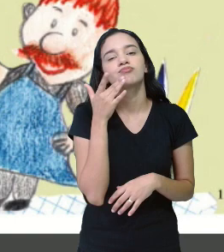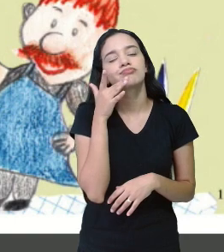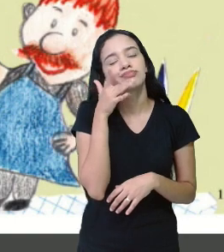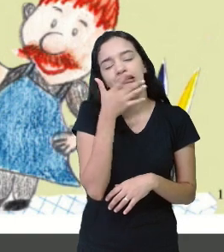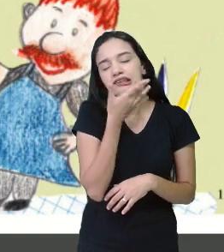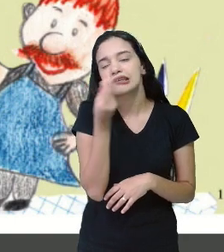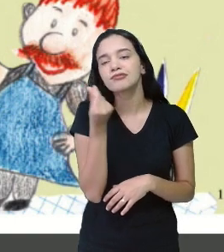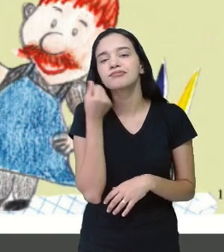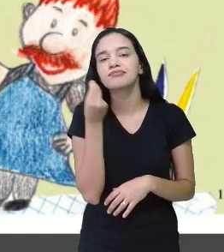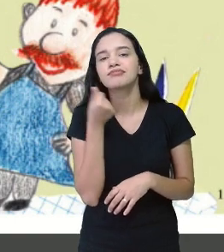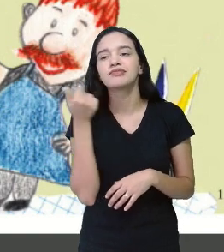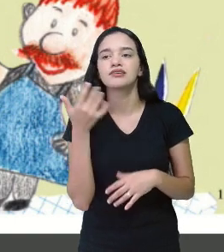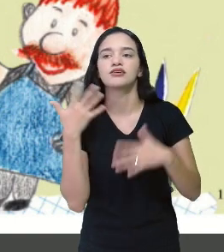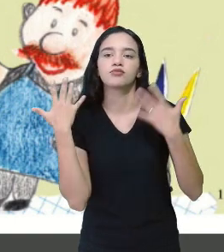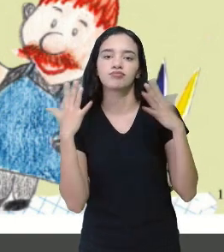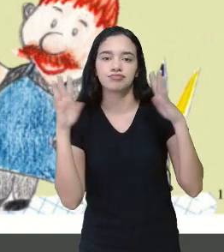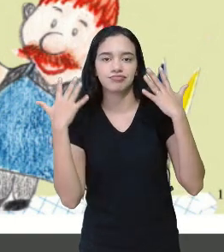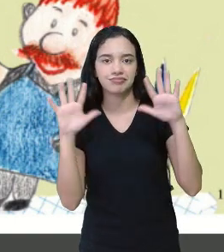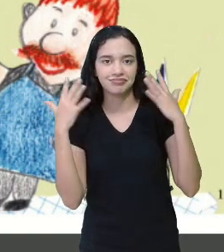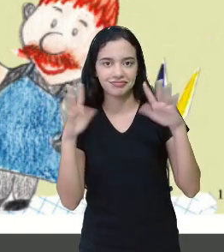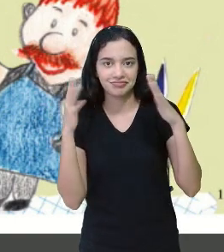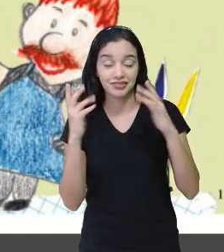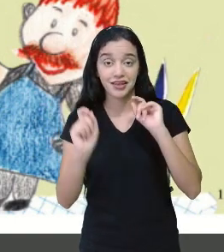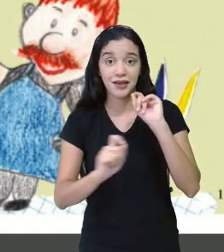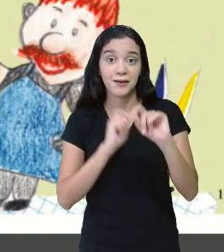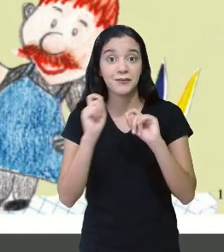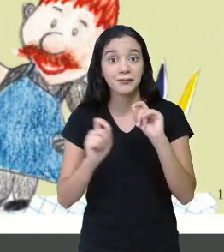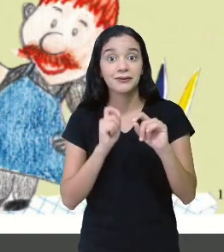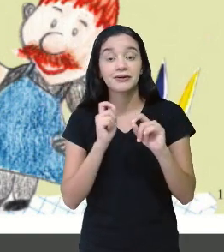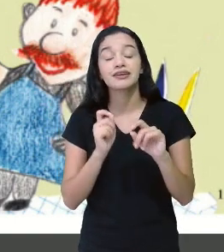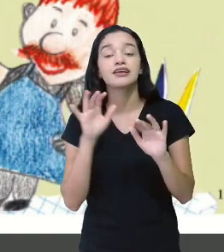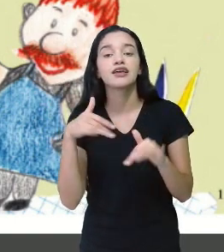Bate em palmas no portão. É o sorveteiro João.